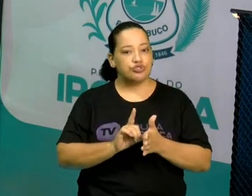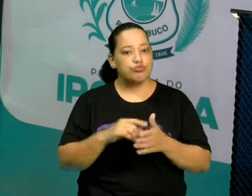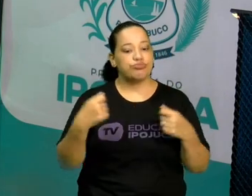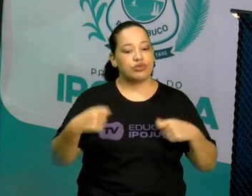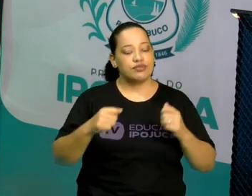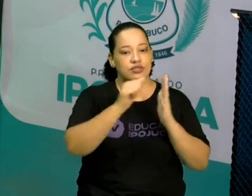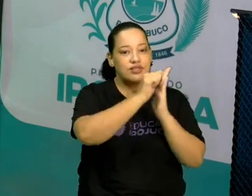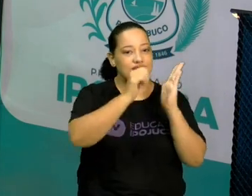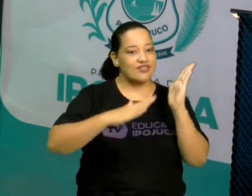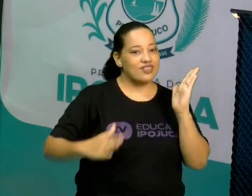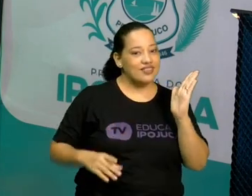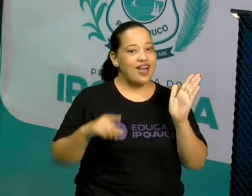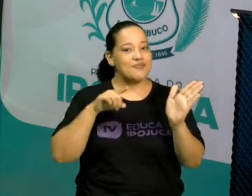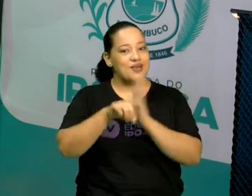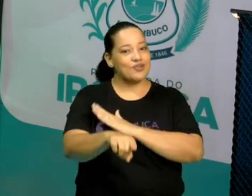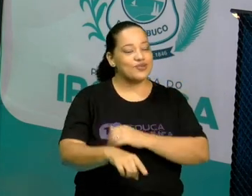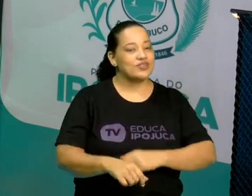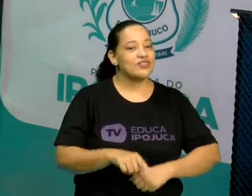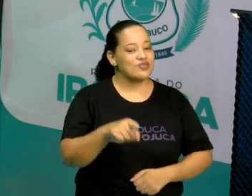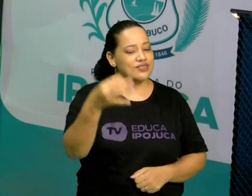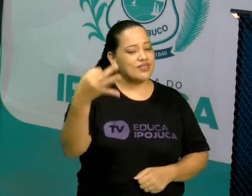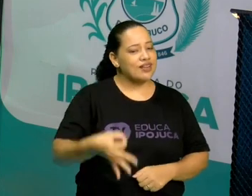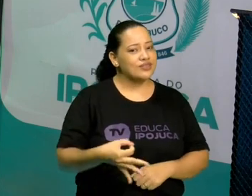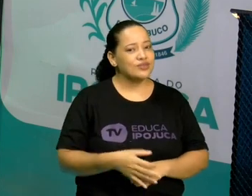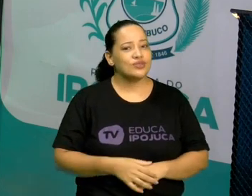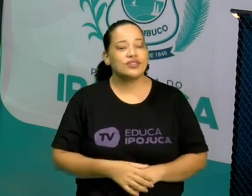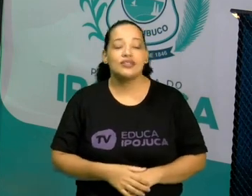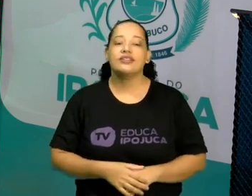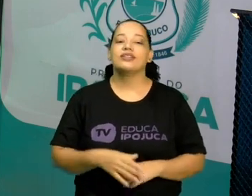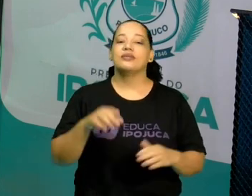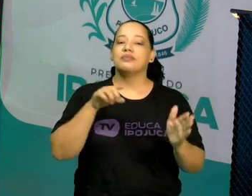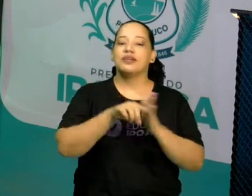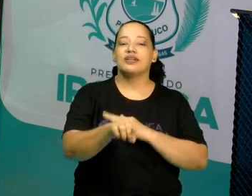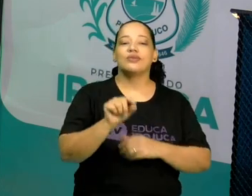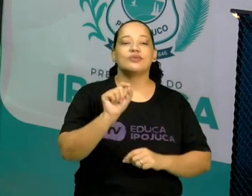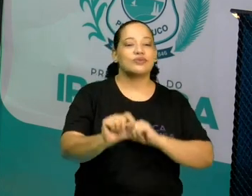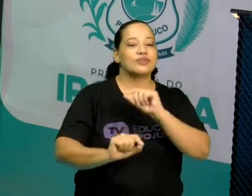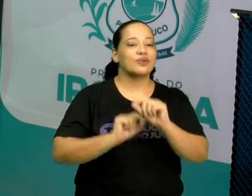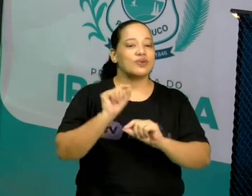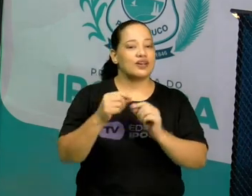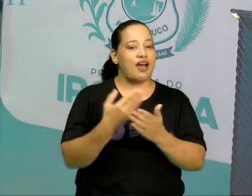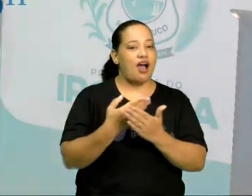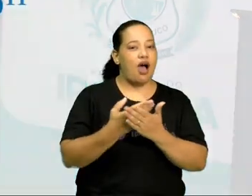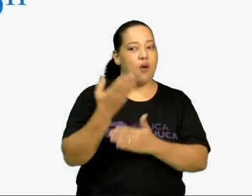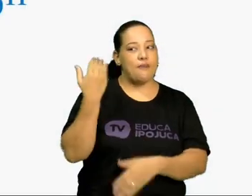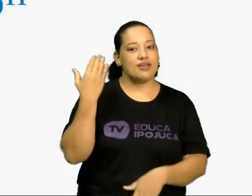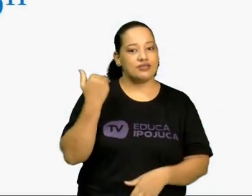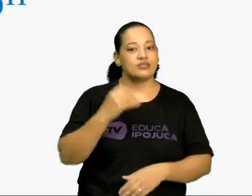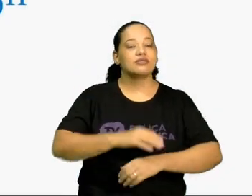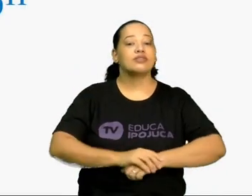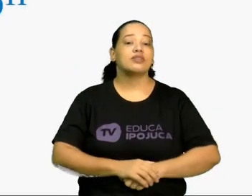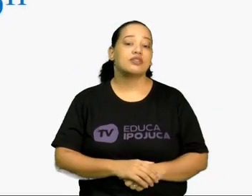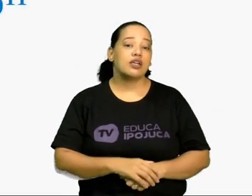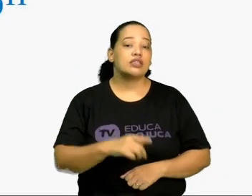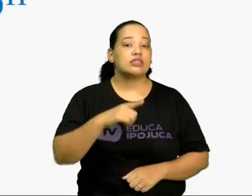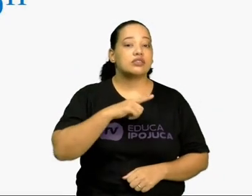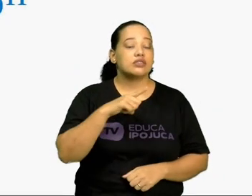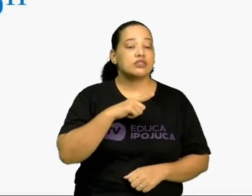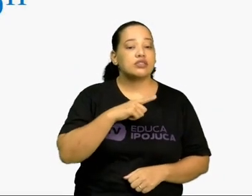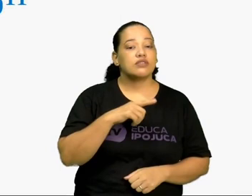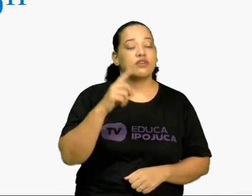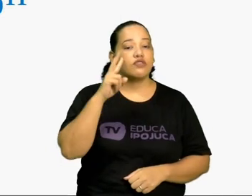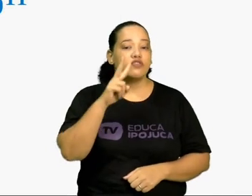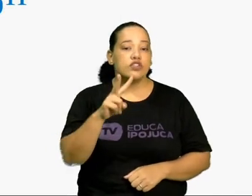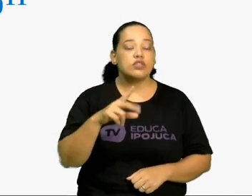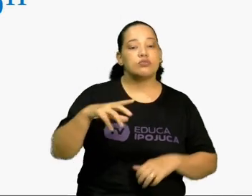você acertou? No desafio matemático da aula anterior, nós tivemos que a nossa galáxia, a